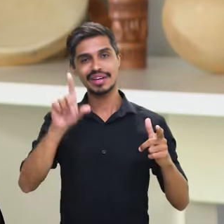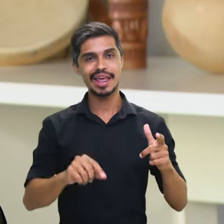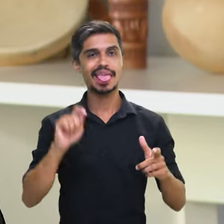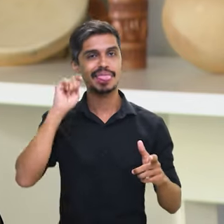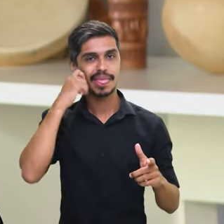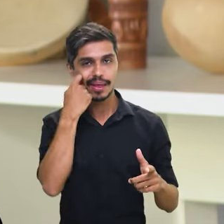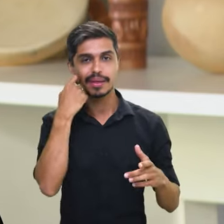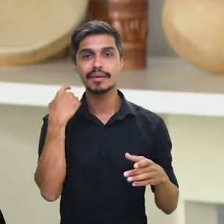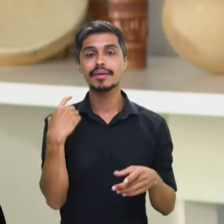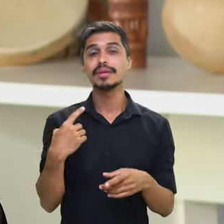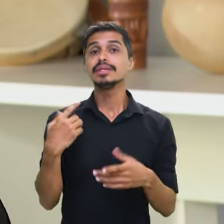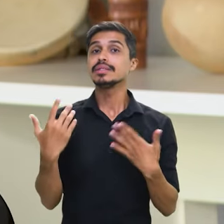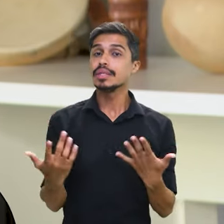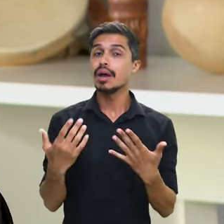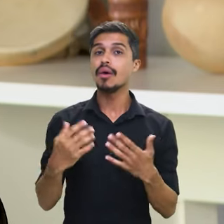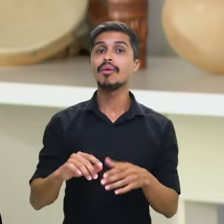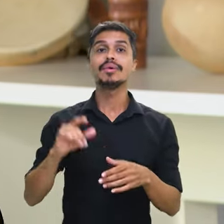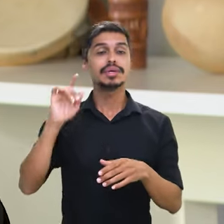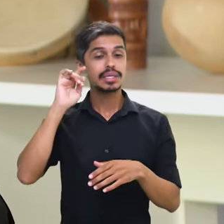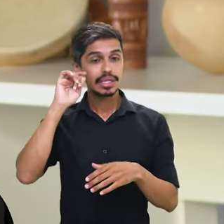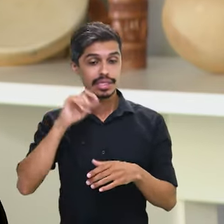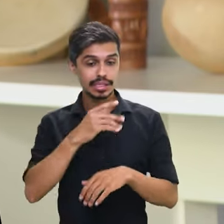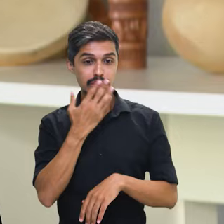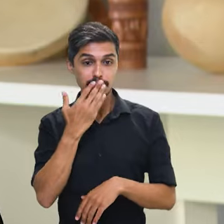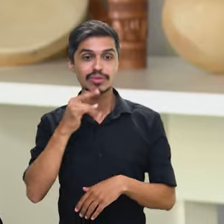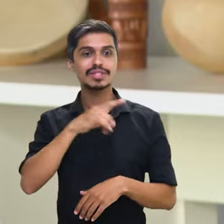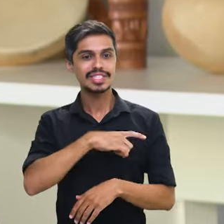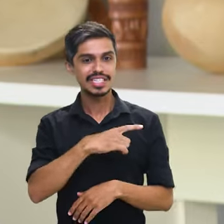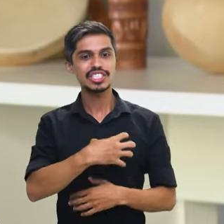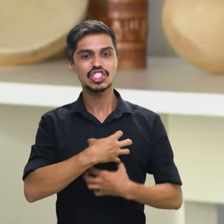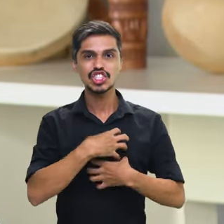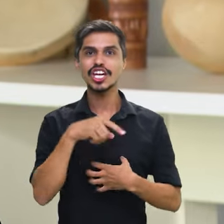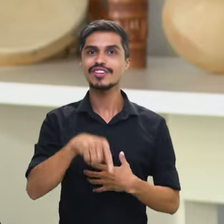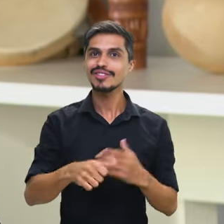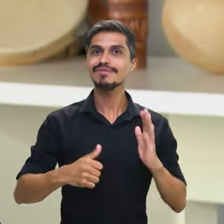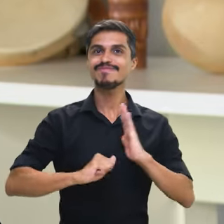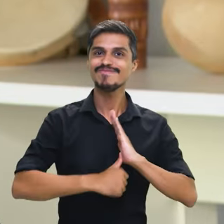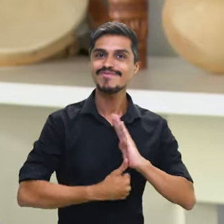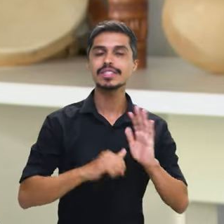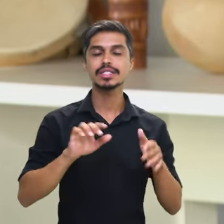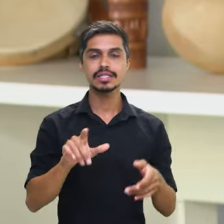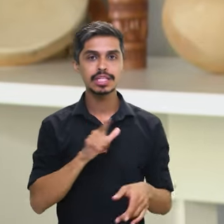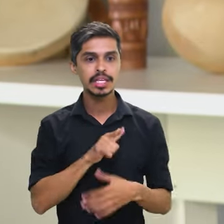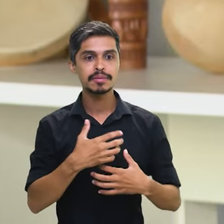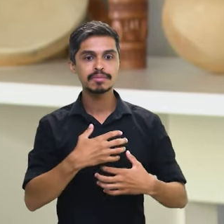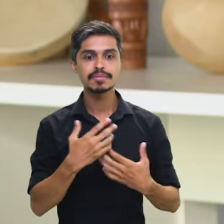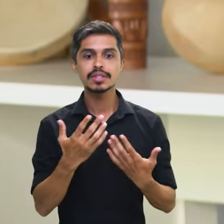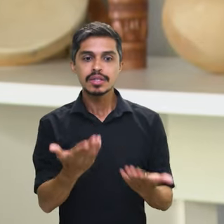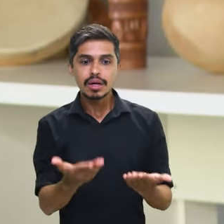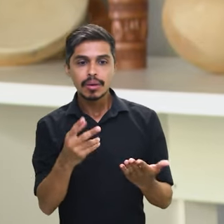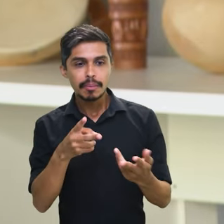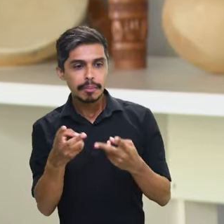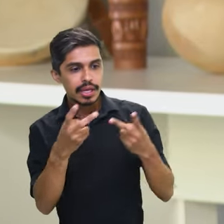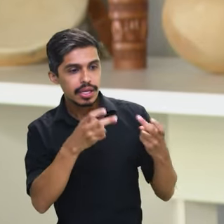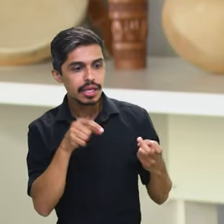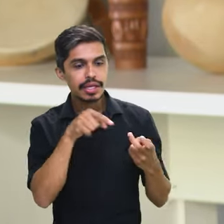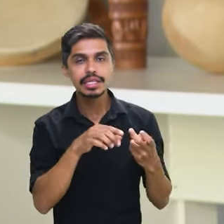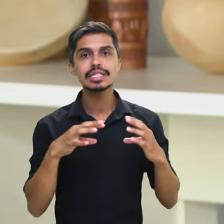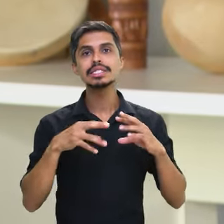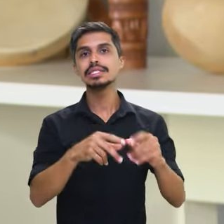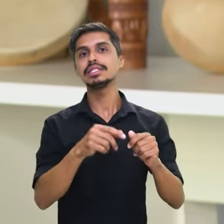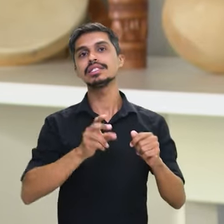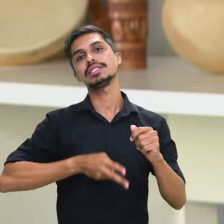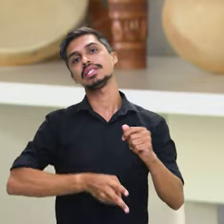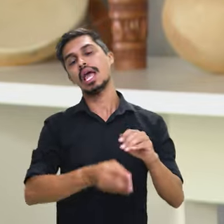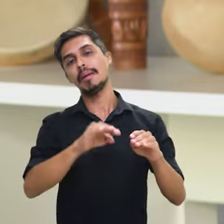E essa pobreza, ela tem cor, tem raça, tem identificação. Se você pegar o conjunto das mulheres negras no país, você vai ver que elas estão